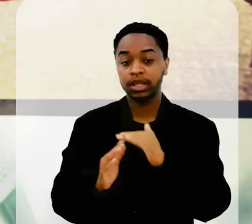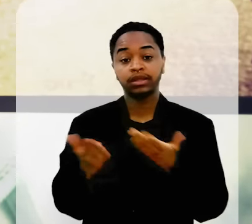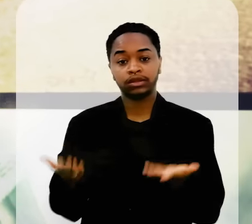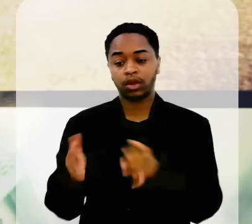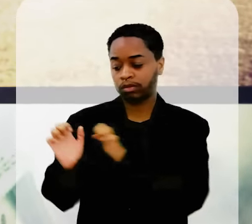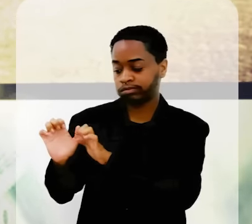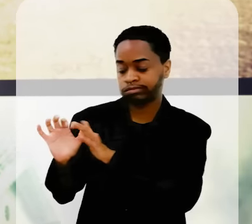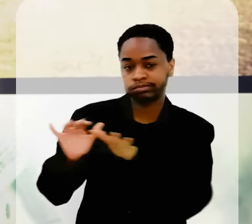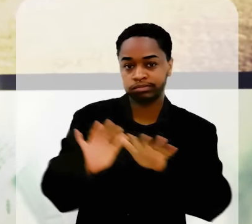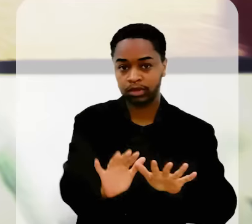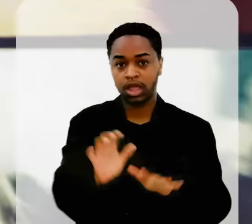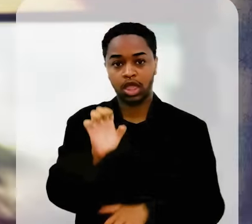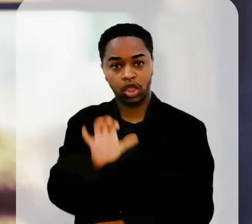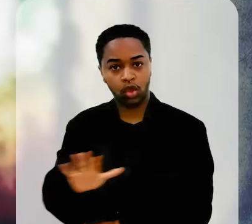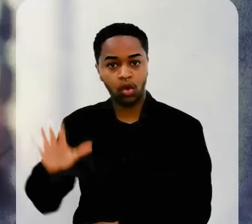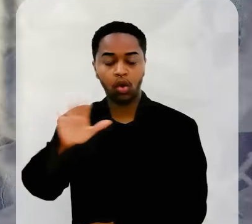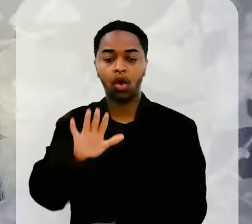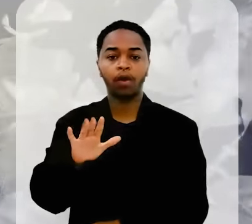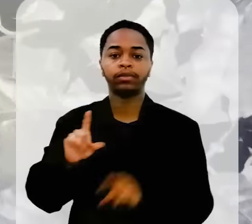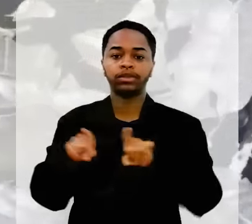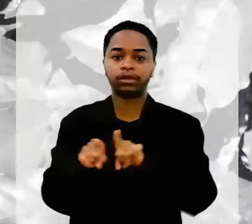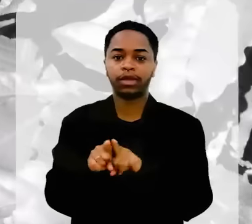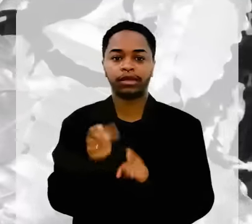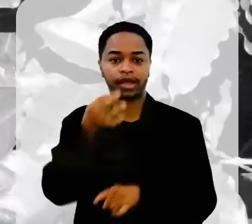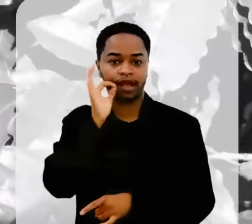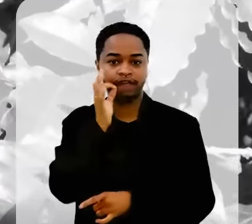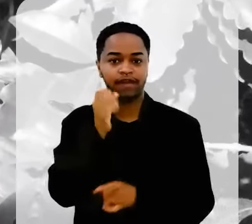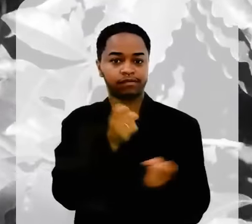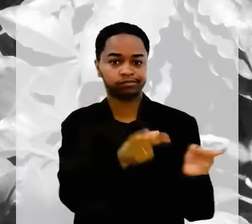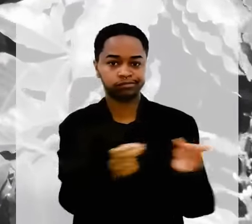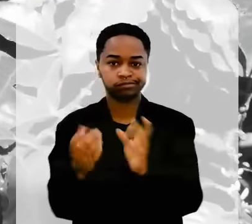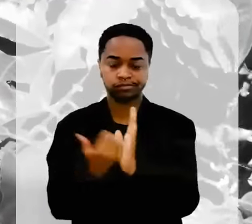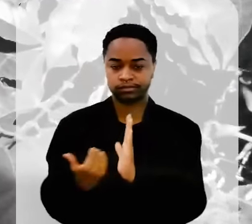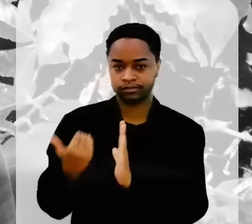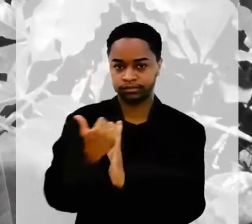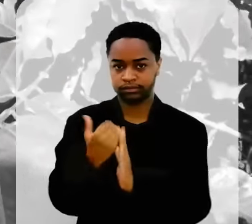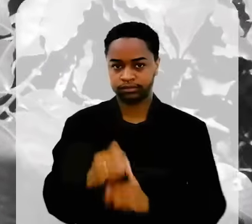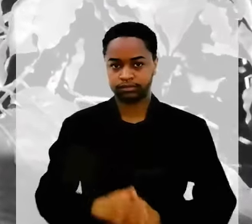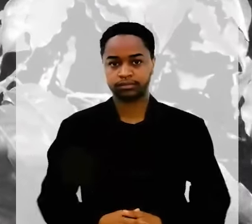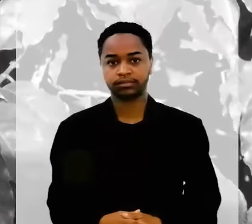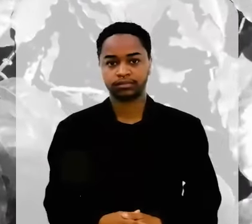europeia aumenta na região e a indústria do café cresce.